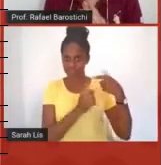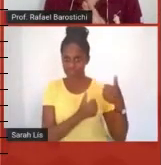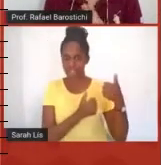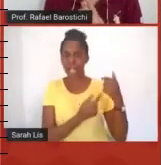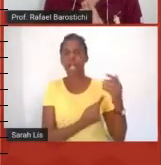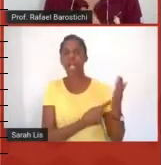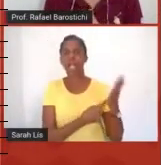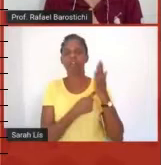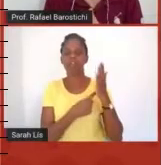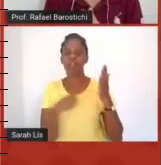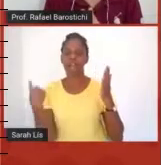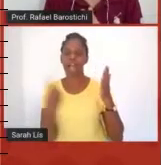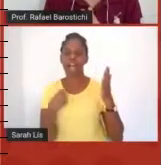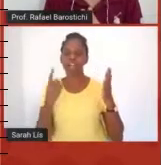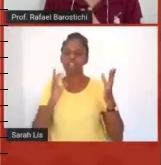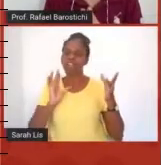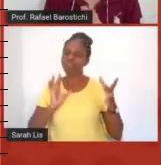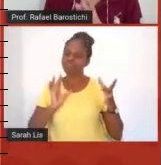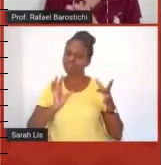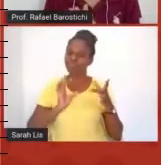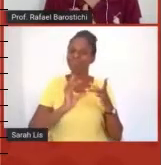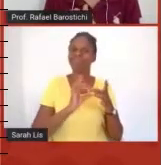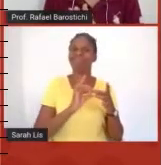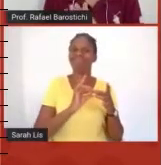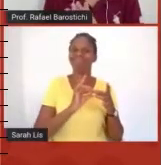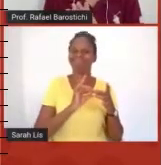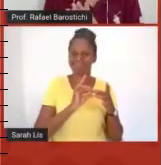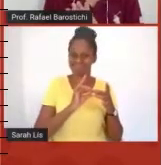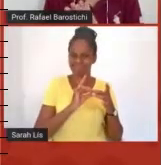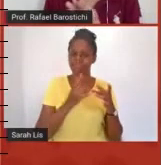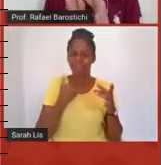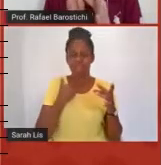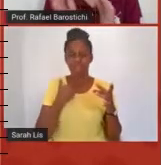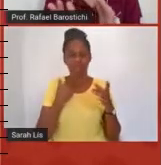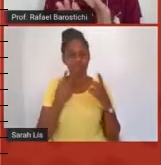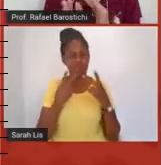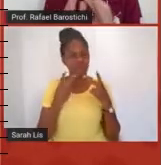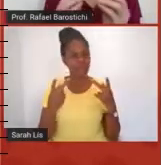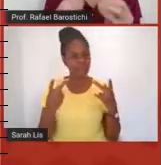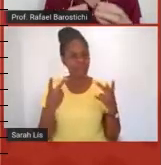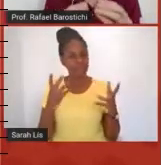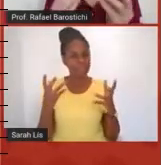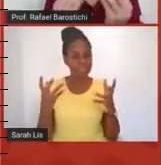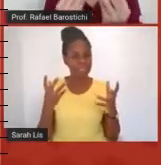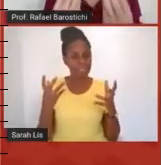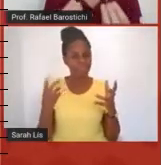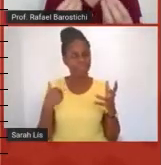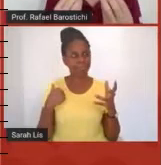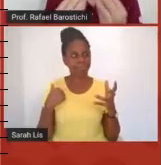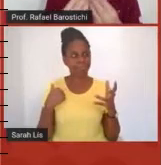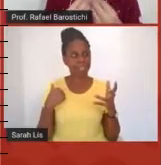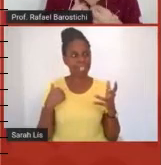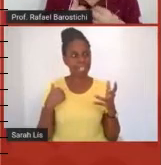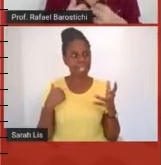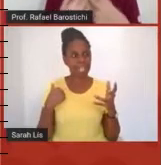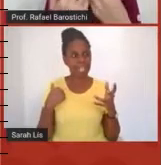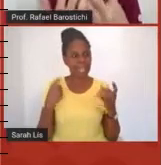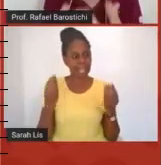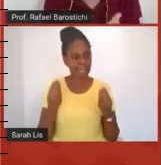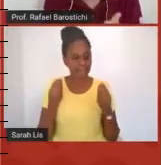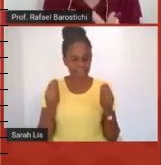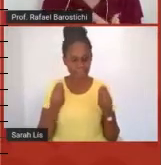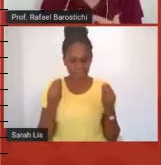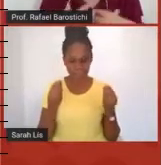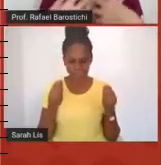que eu me arrisco a dizer que talvez eu não tenha tido uma proximidade, não tenha sentido uma proximidade